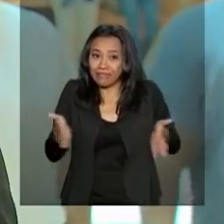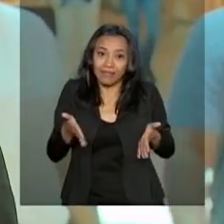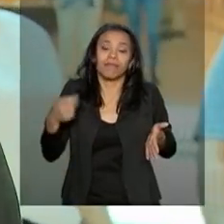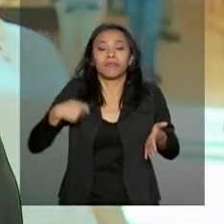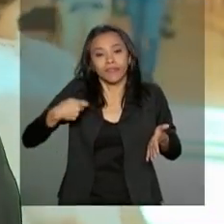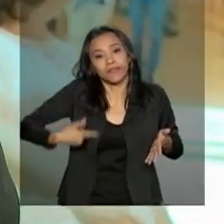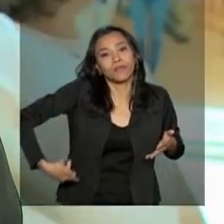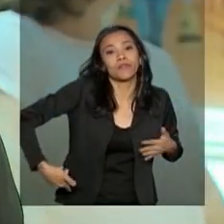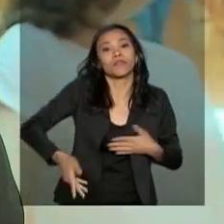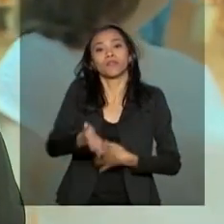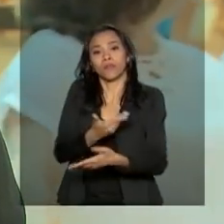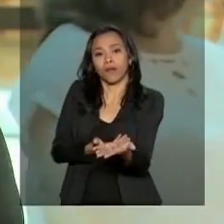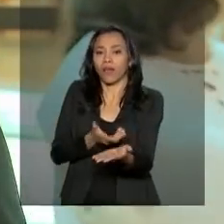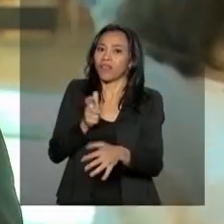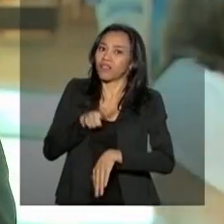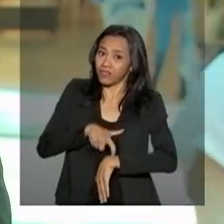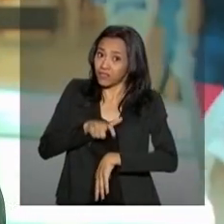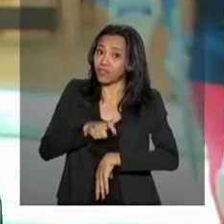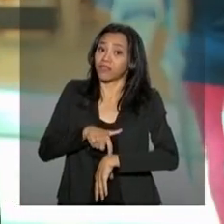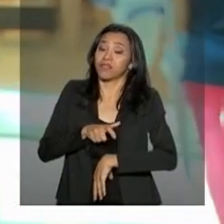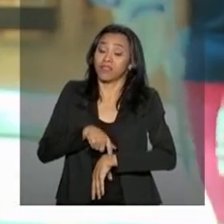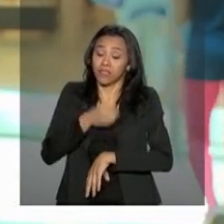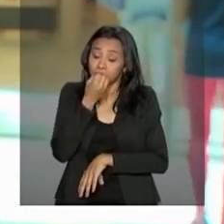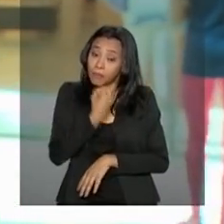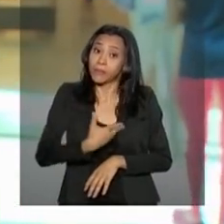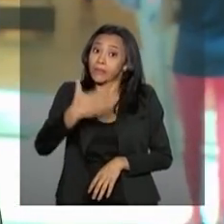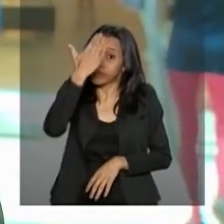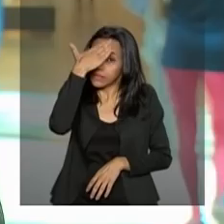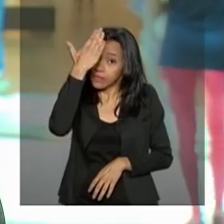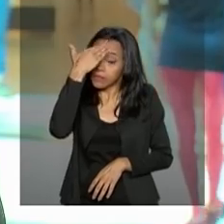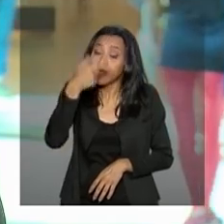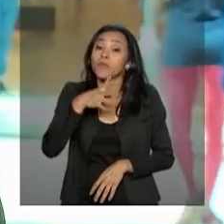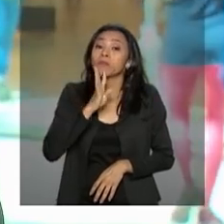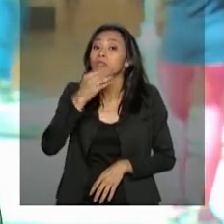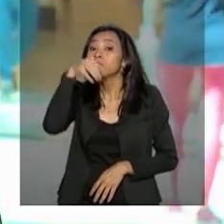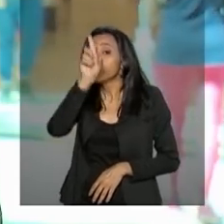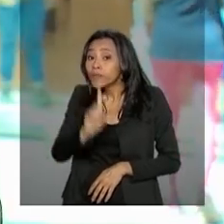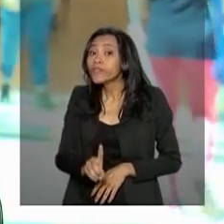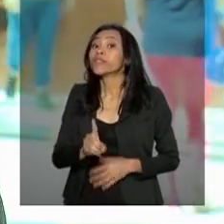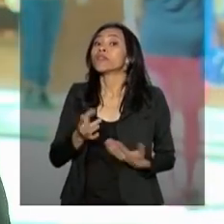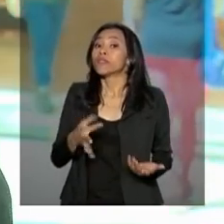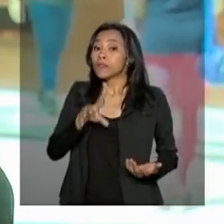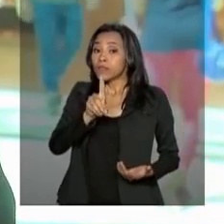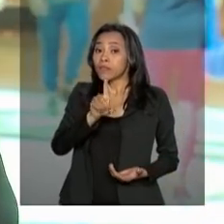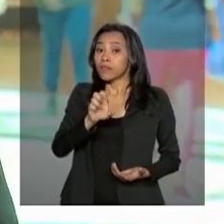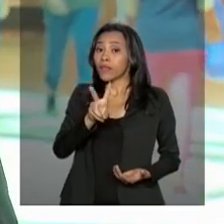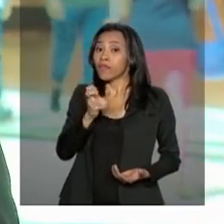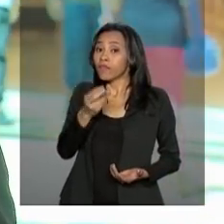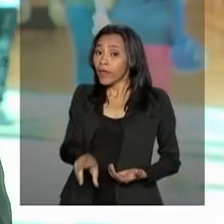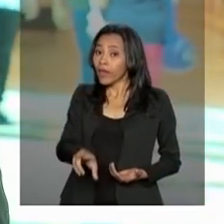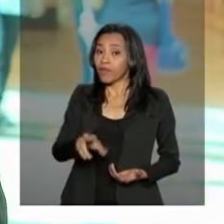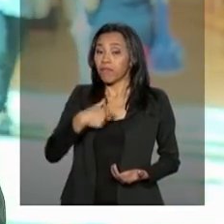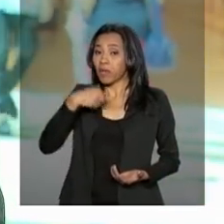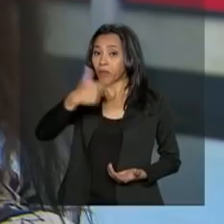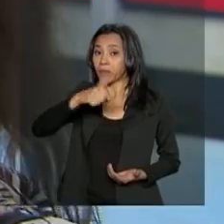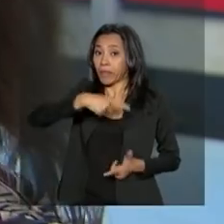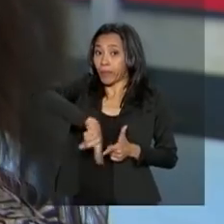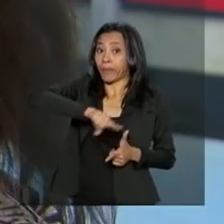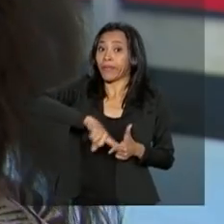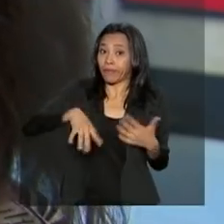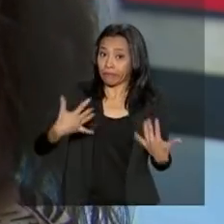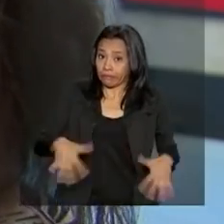trocar. E nesta hora, é bom saber os direitos e deveres do consumidor para não ter dor de cabeça.